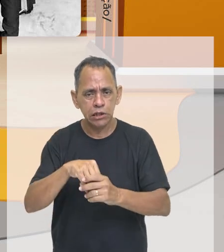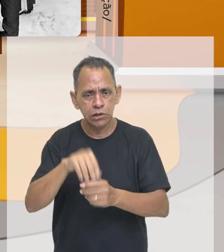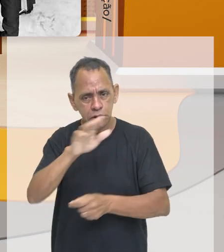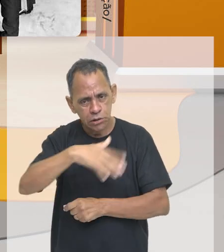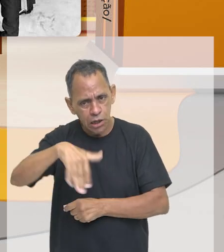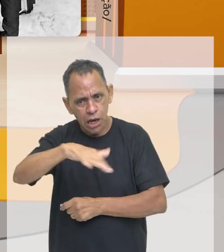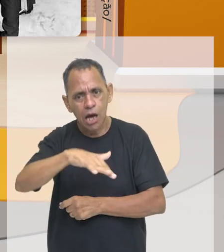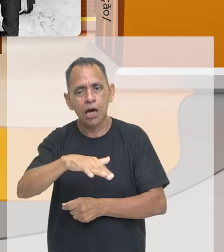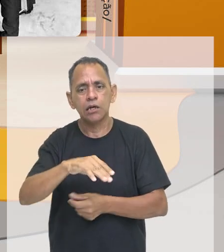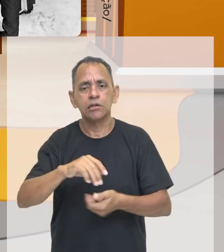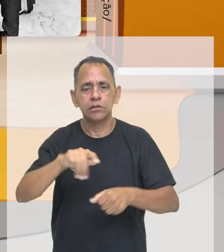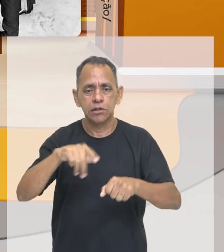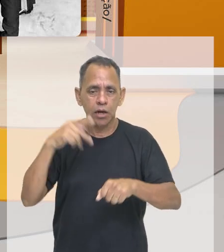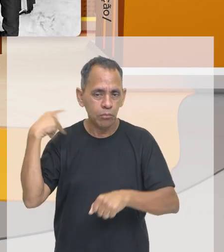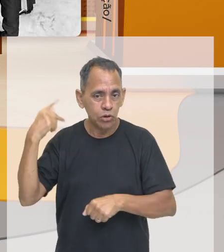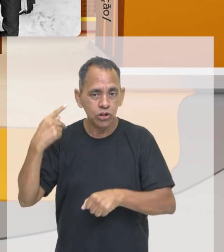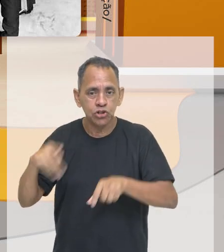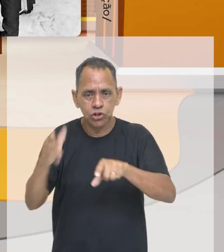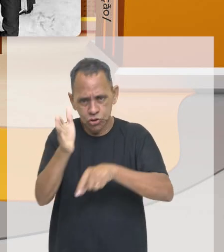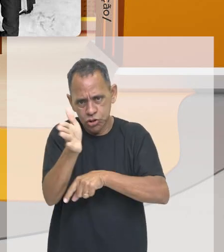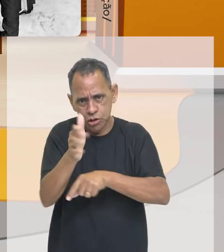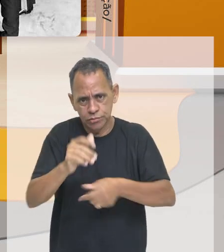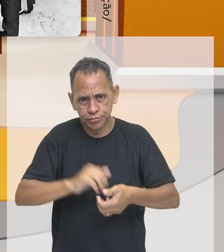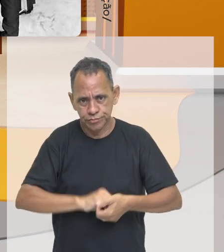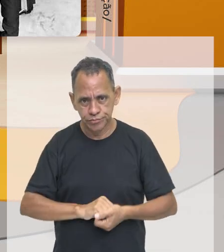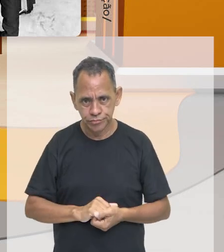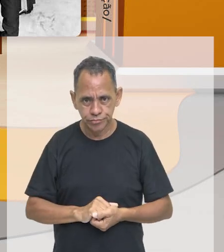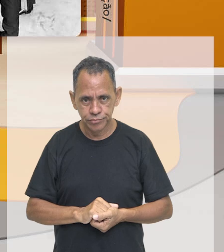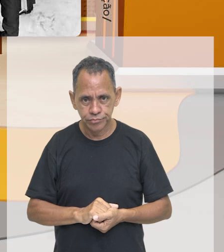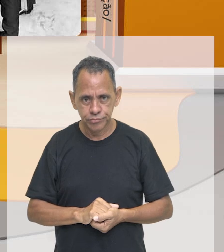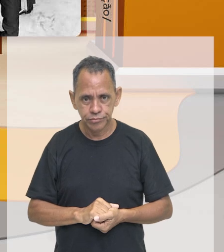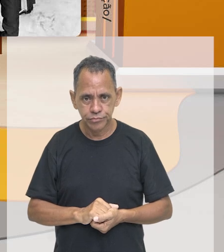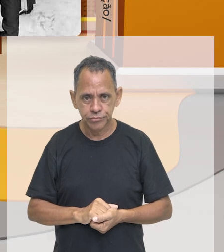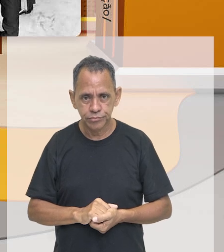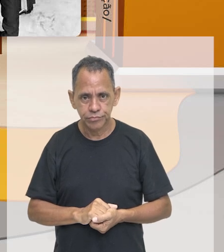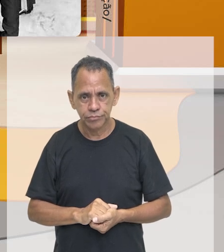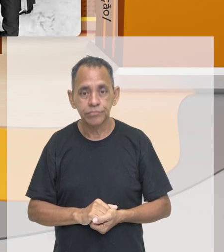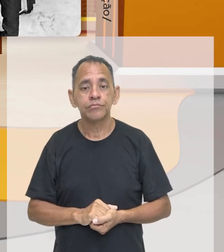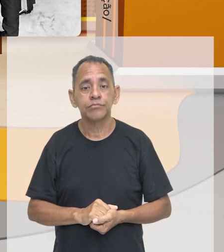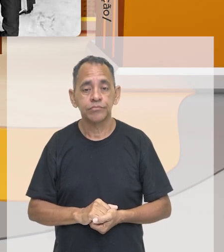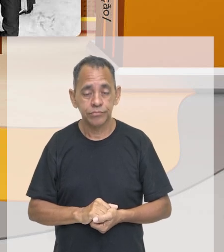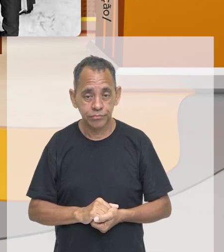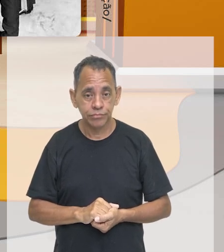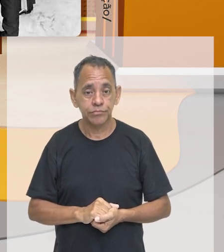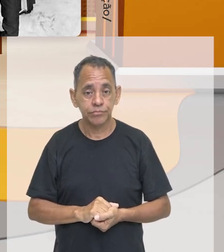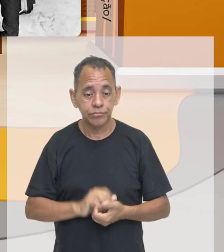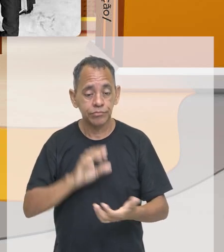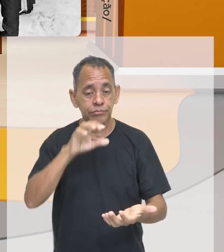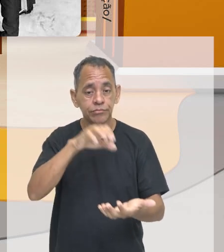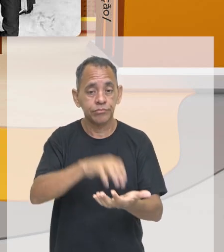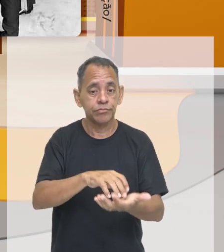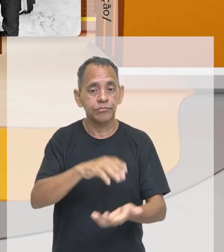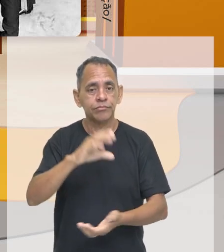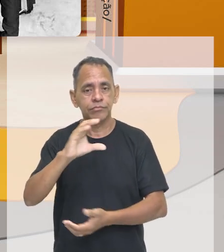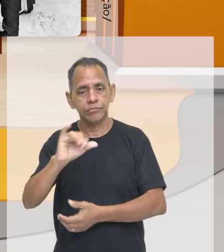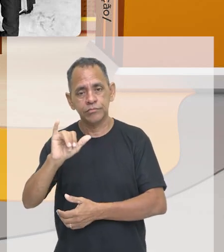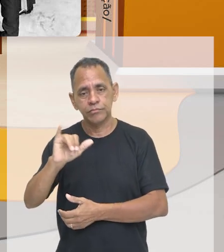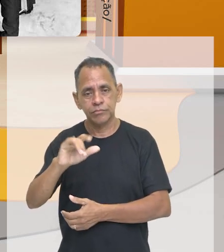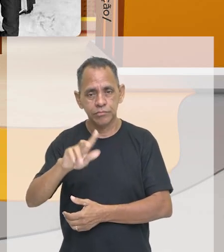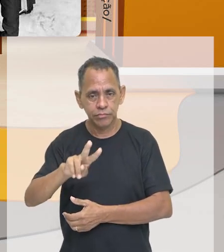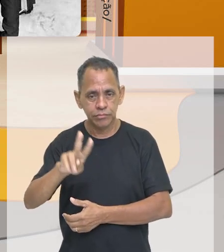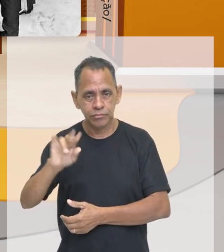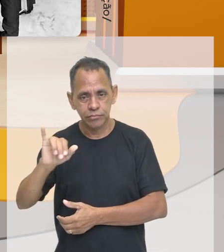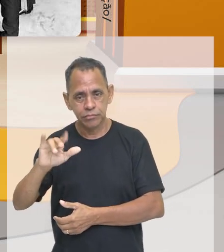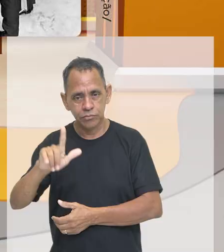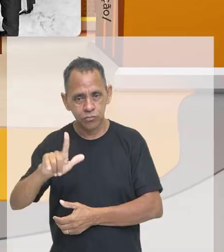sucedeu os governos militares sendo o civil, o primeiro civil a assumir a presidência depois do regime militar.